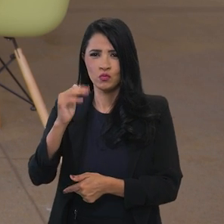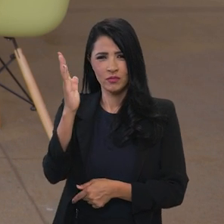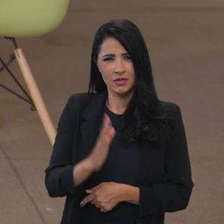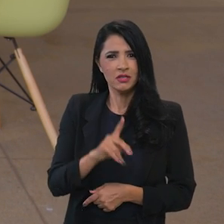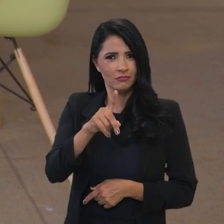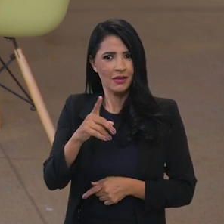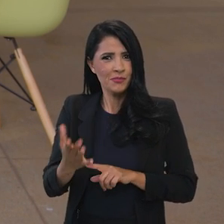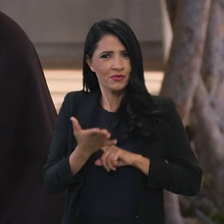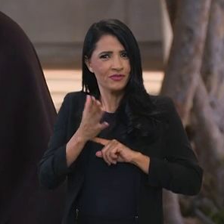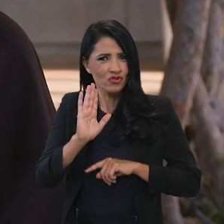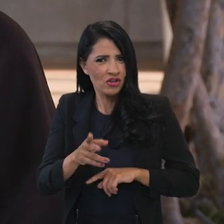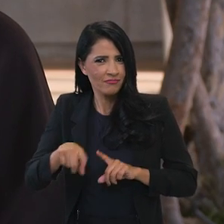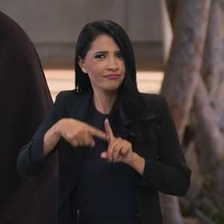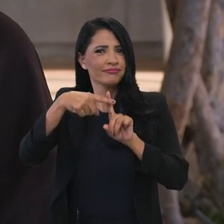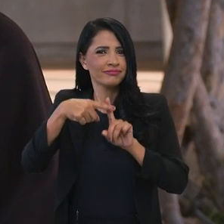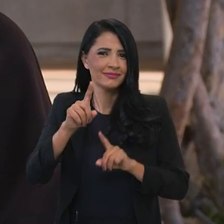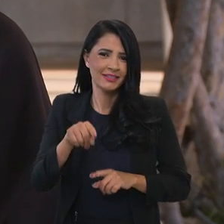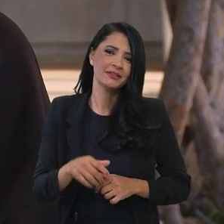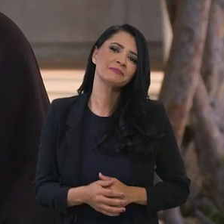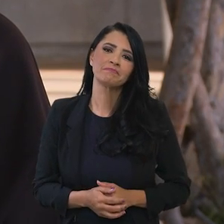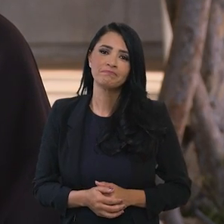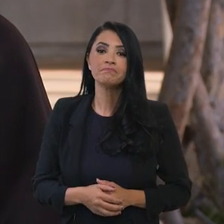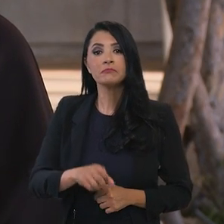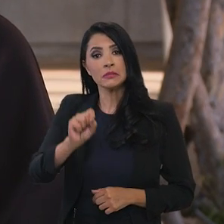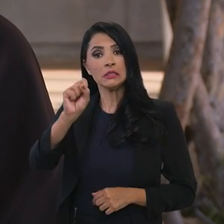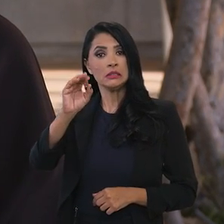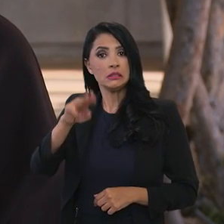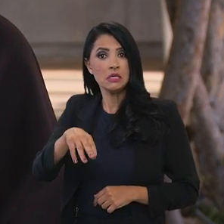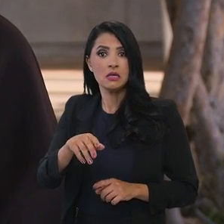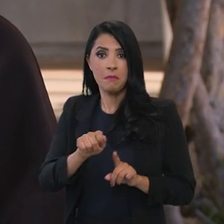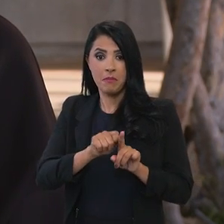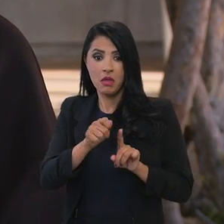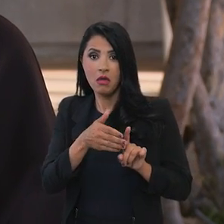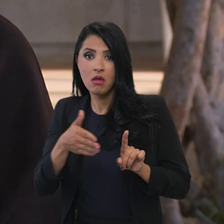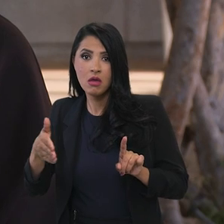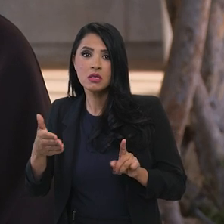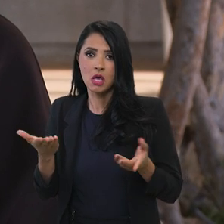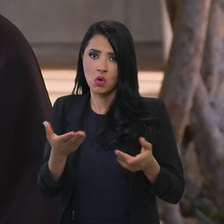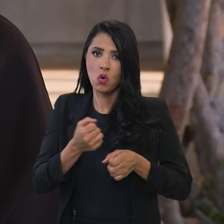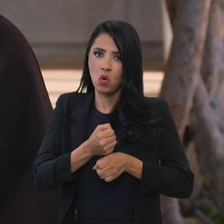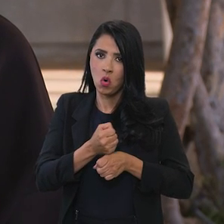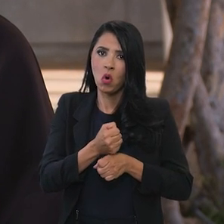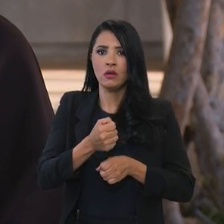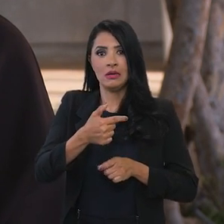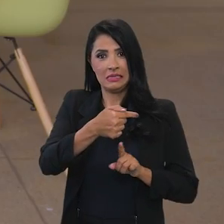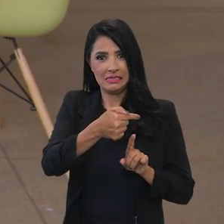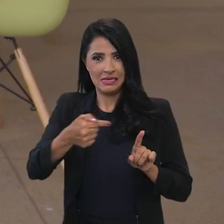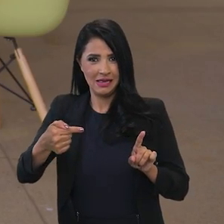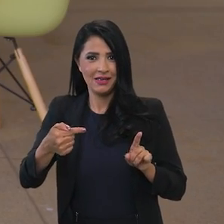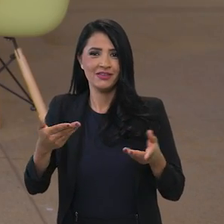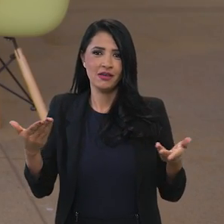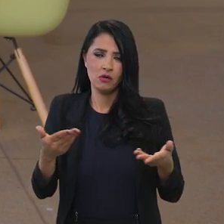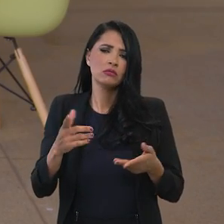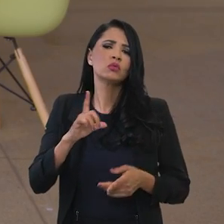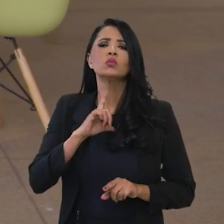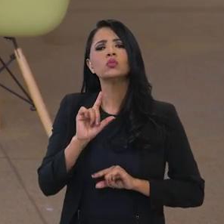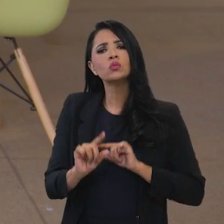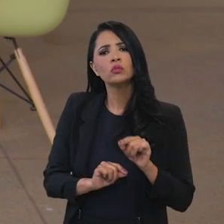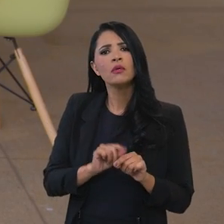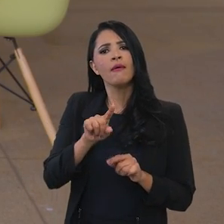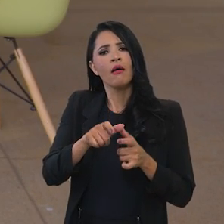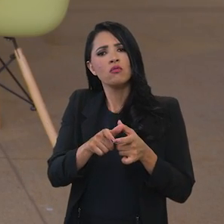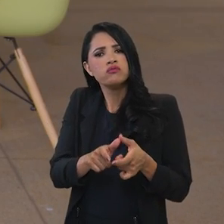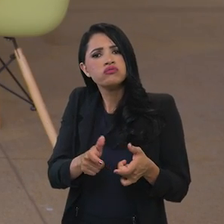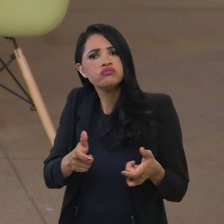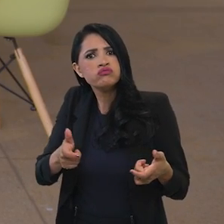primeiros meses do ano, enfim, sete meses do ano aí, o que nós temos é um aumento muito expressivo da agenda de